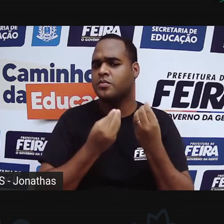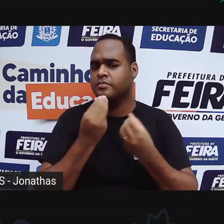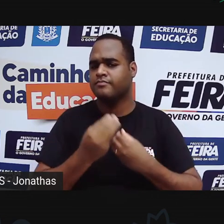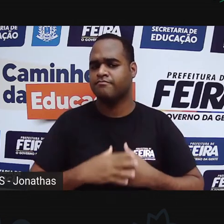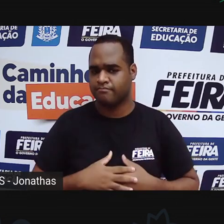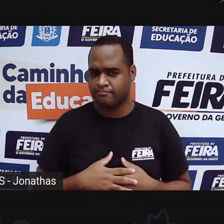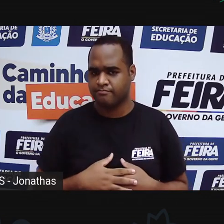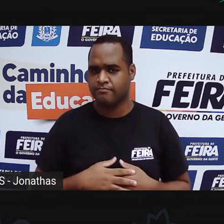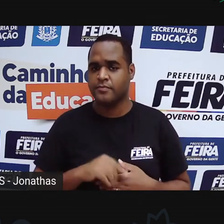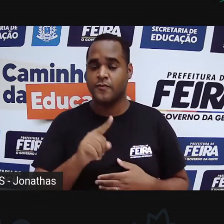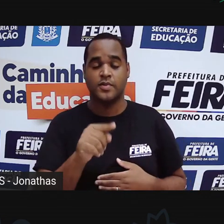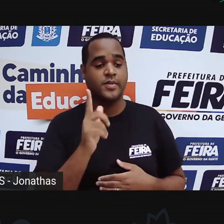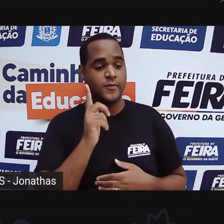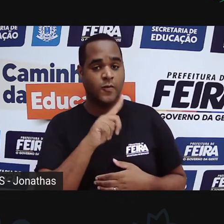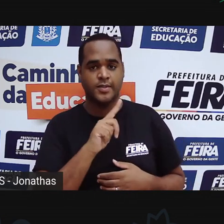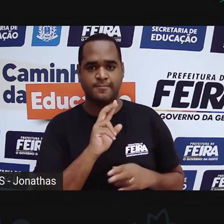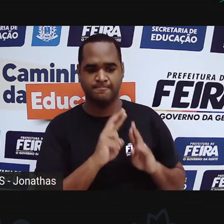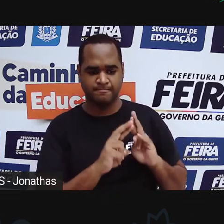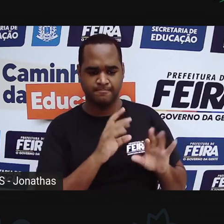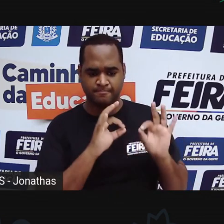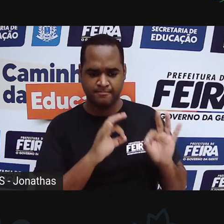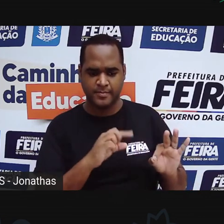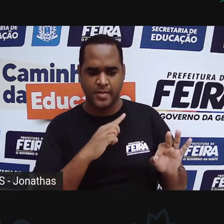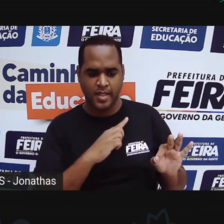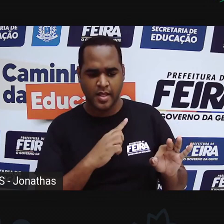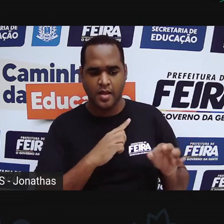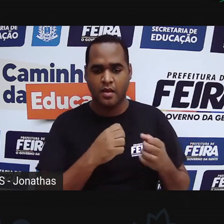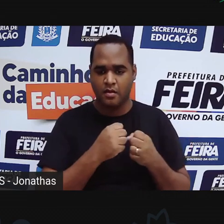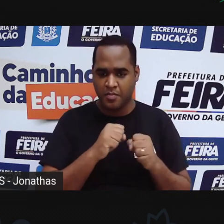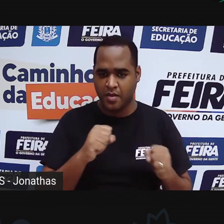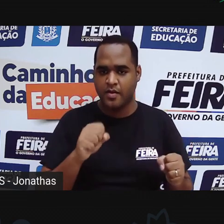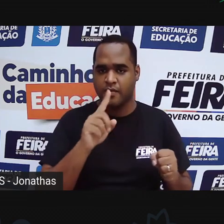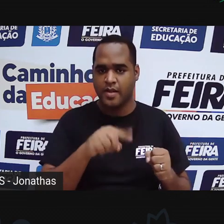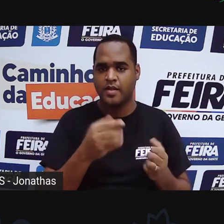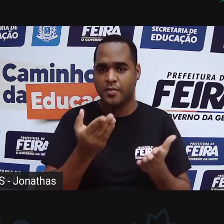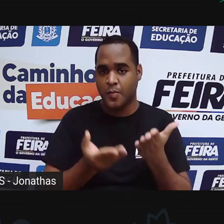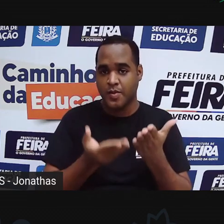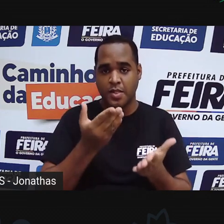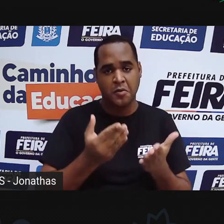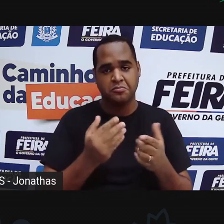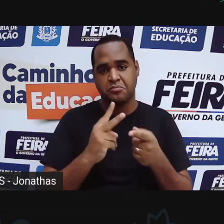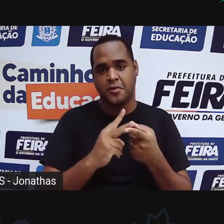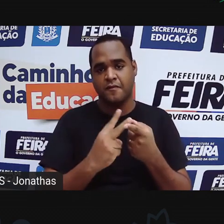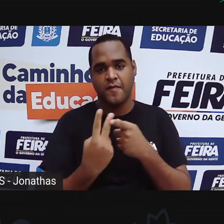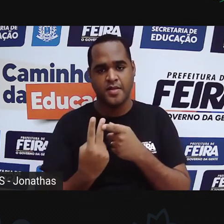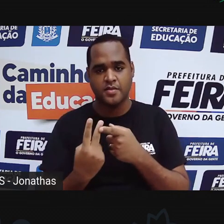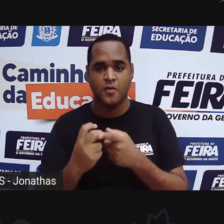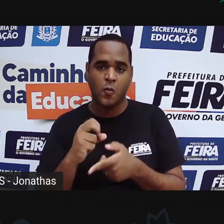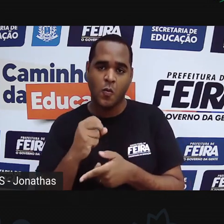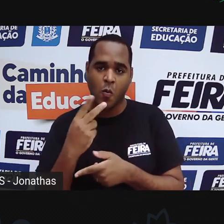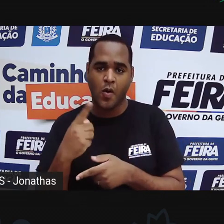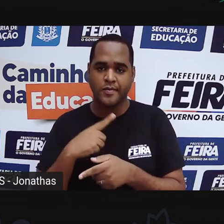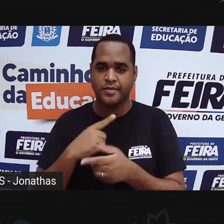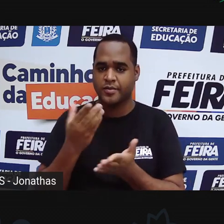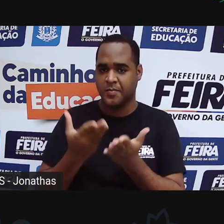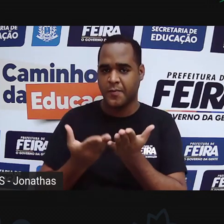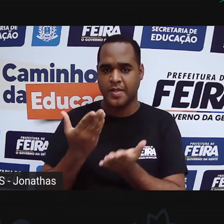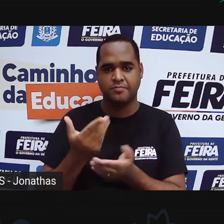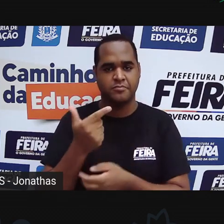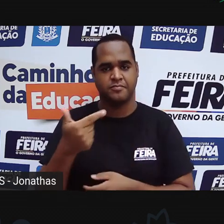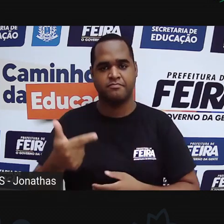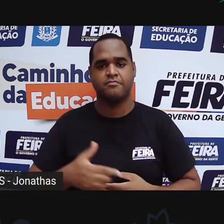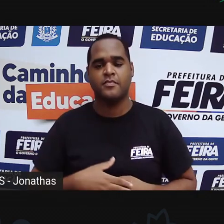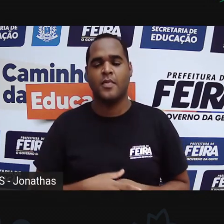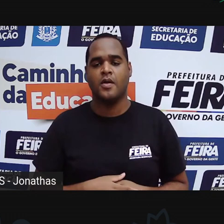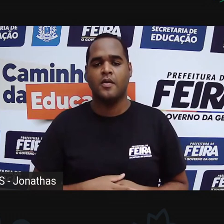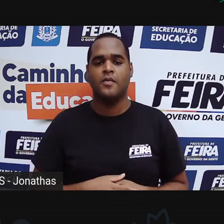Tentar responder perguntas que envolvem essas grandezas que são proporcionais e grandezas que não são proporcionais,